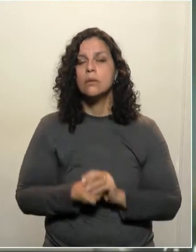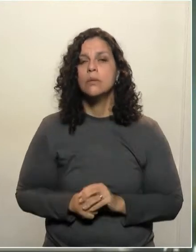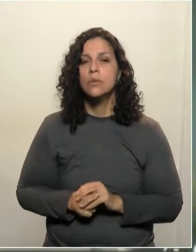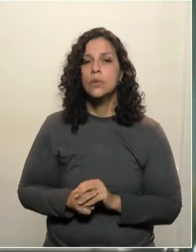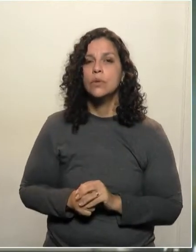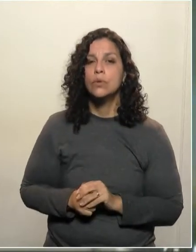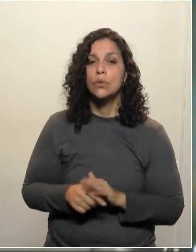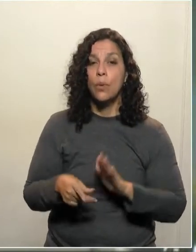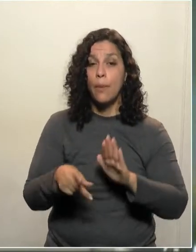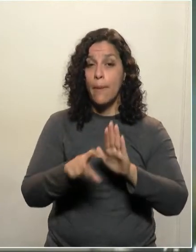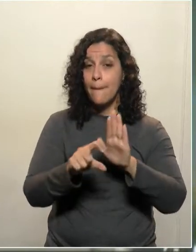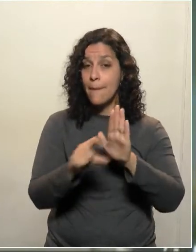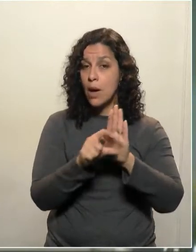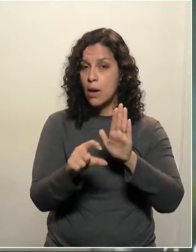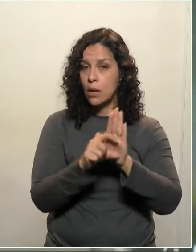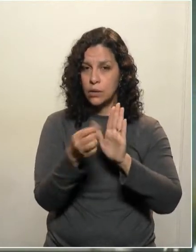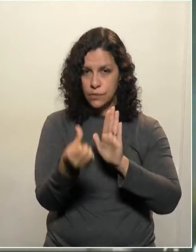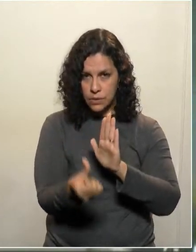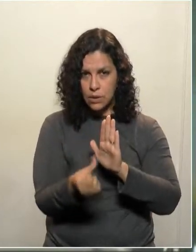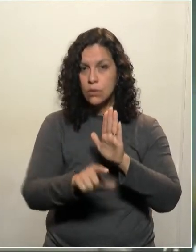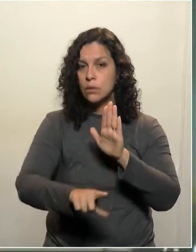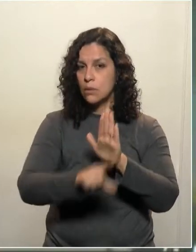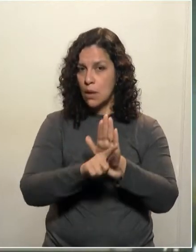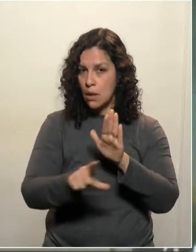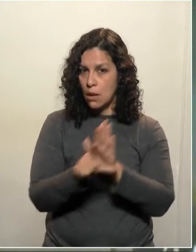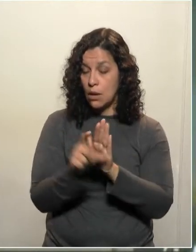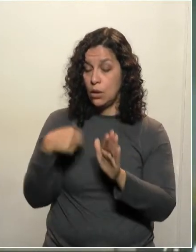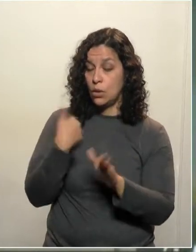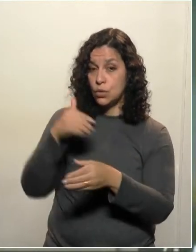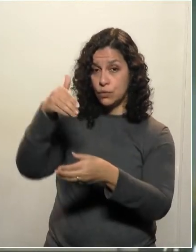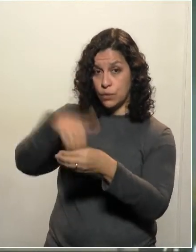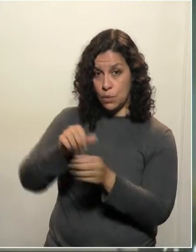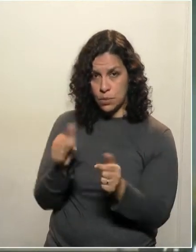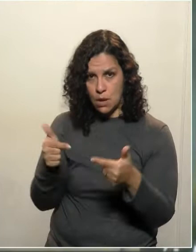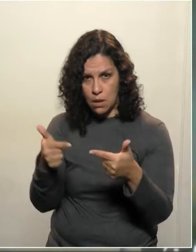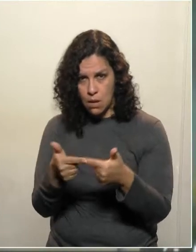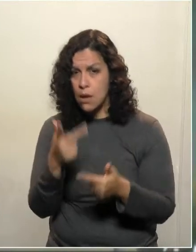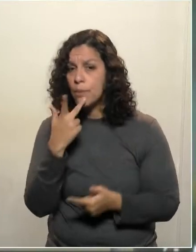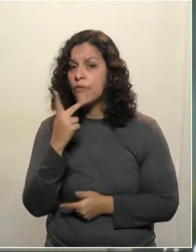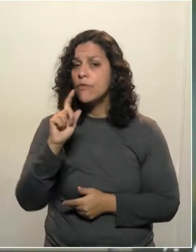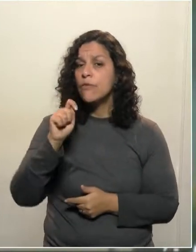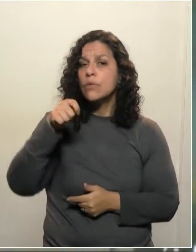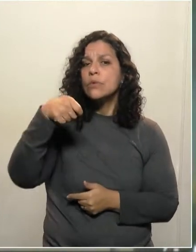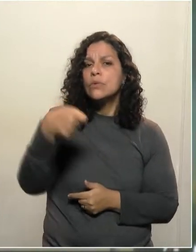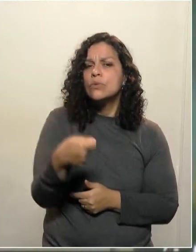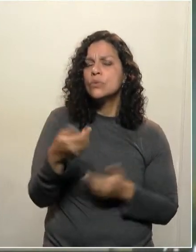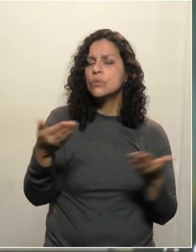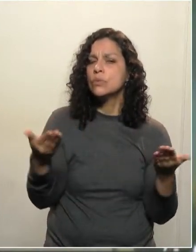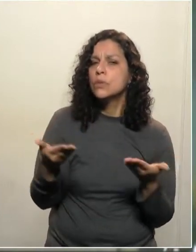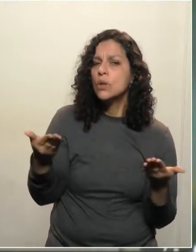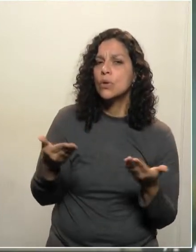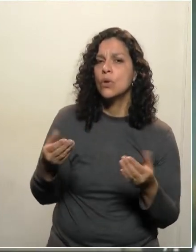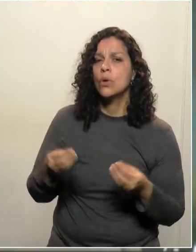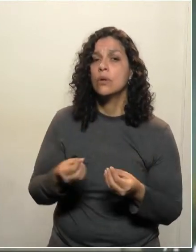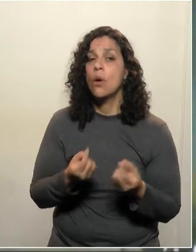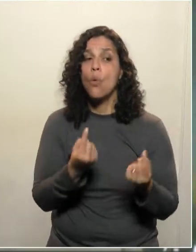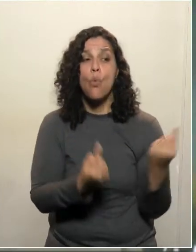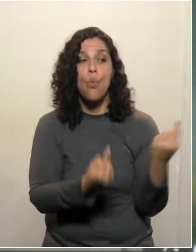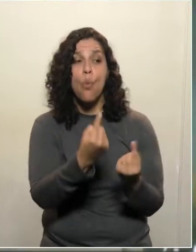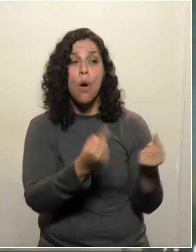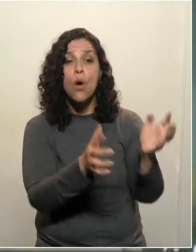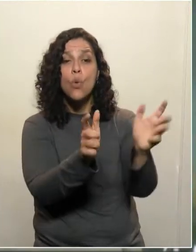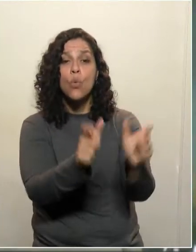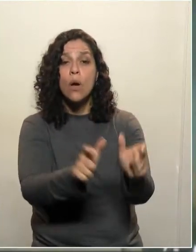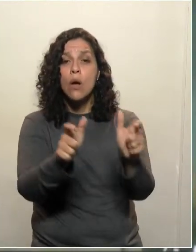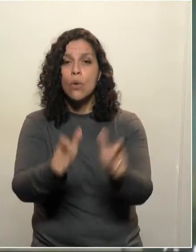parágrafo 6º da lei que foi votada na Assembleia Legislativa e que diz respeito, basicamente, a quais entidades que podem